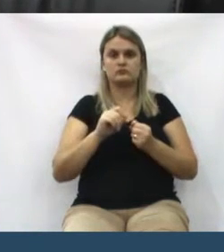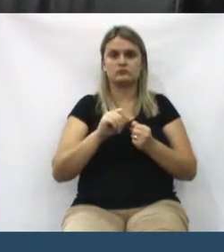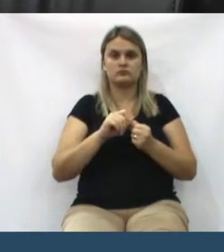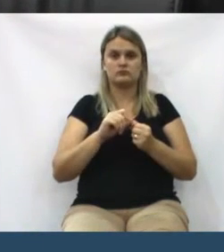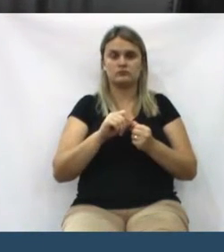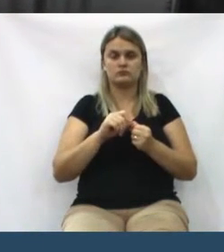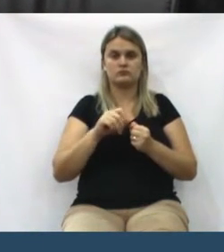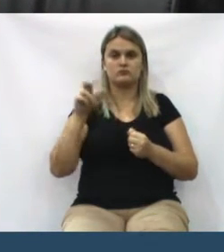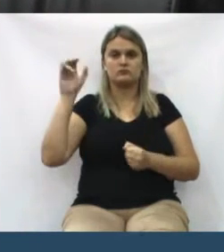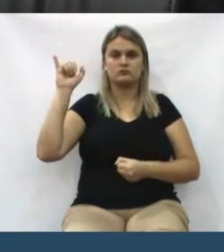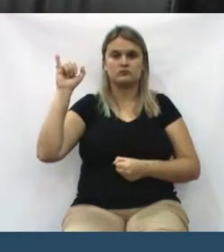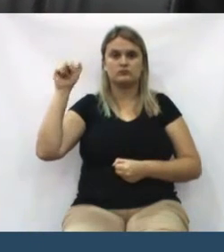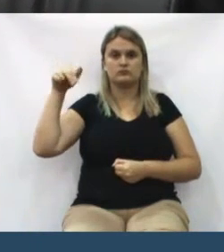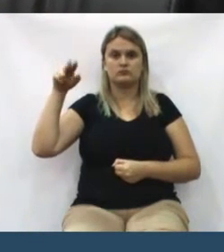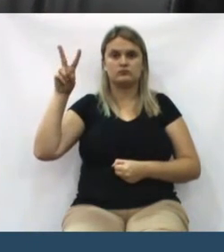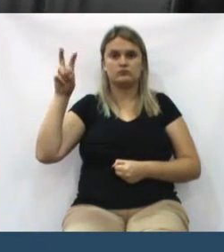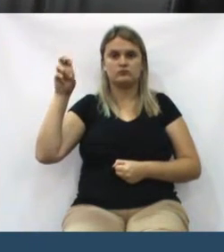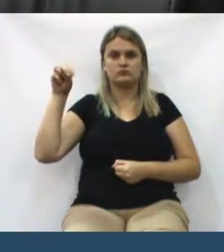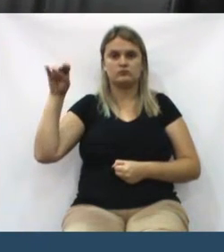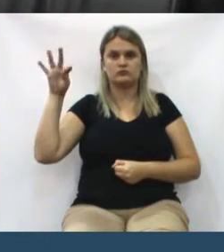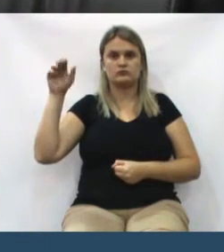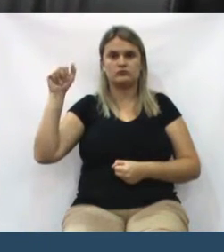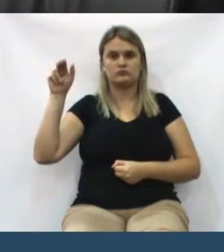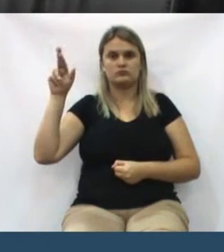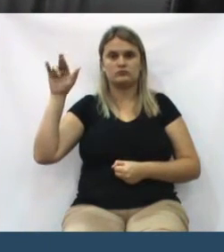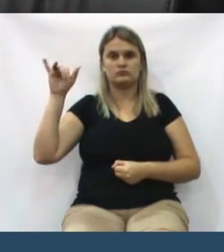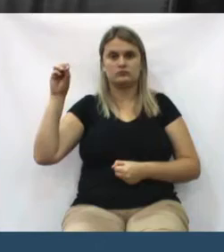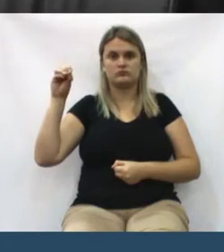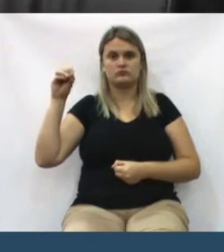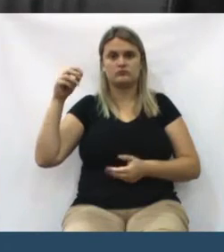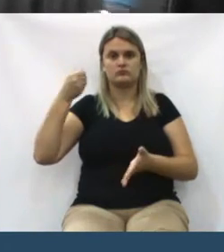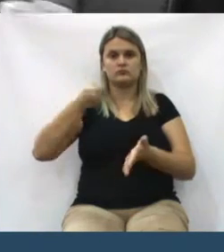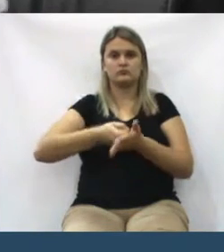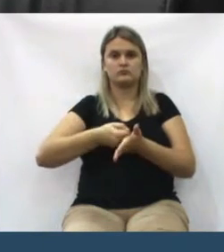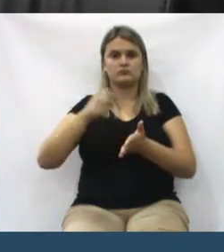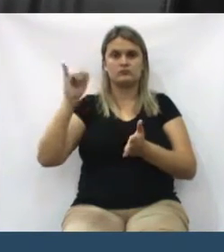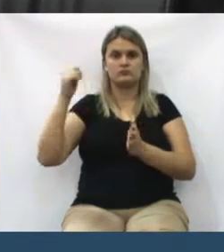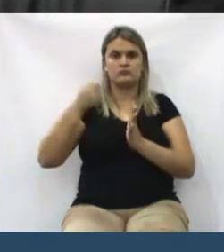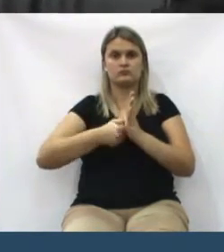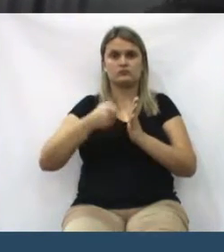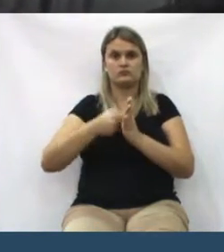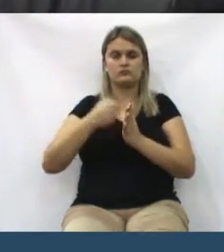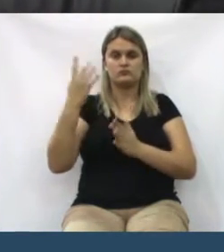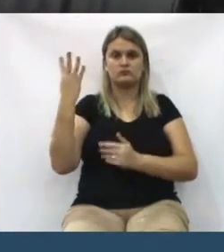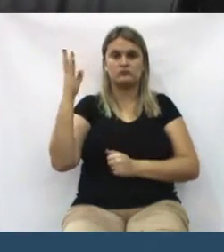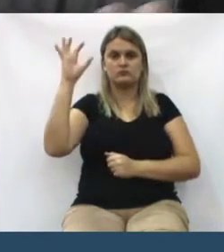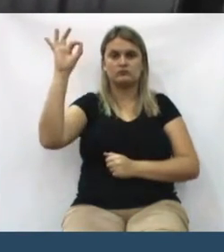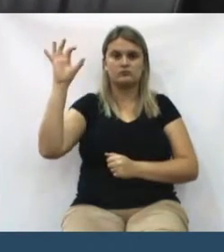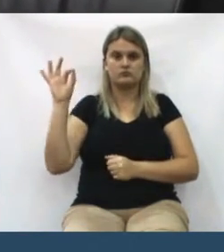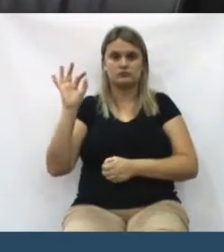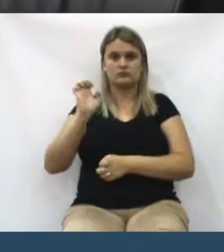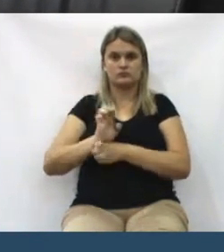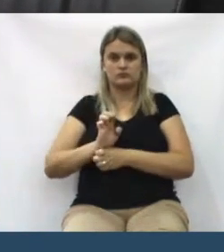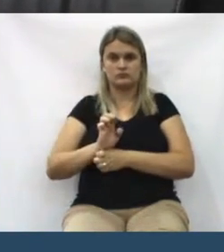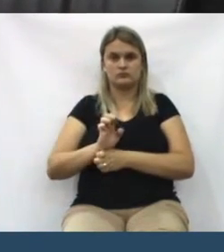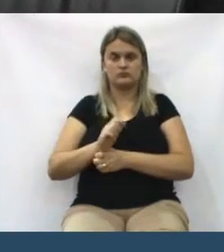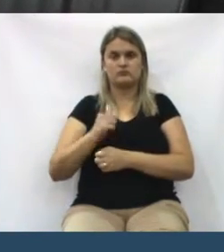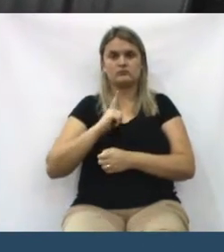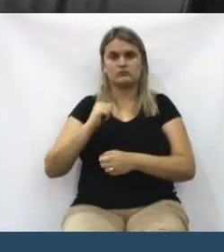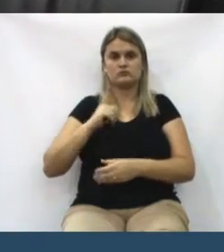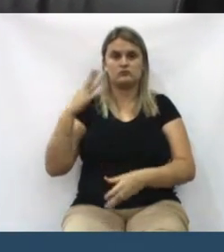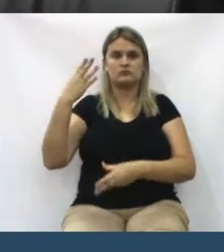inventário e ter que pagar o imposto de 4% para o Estado, não é do município, para o está embutido esses